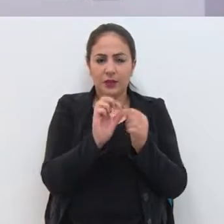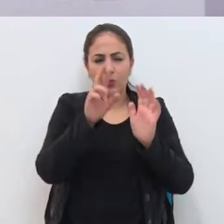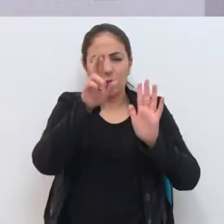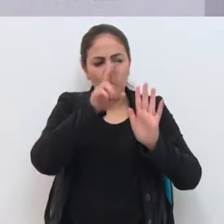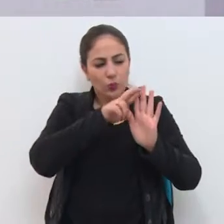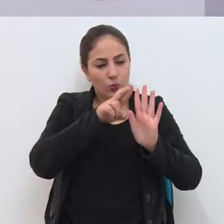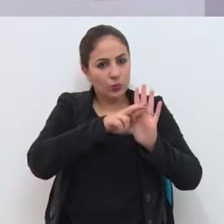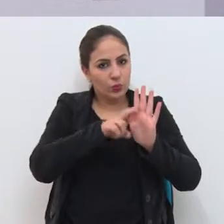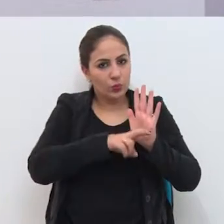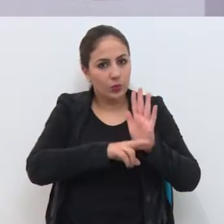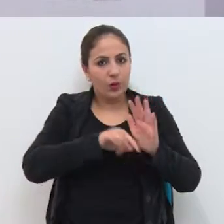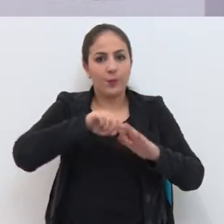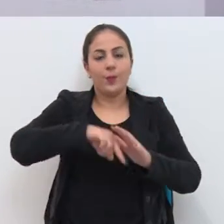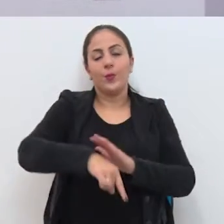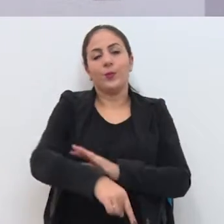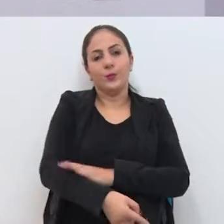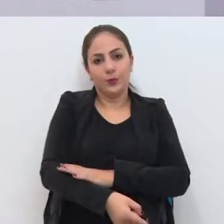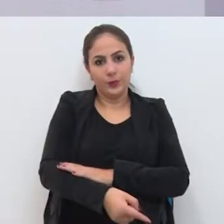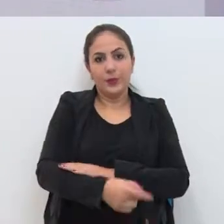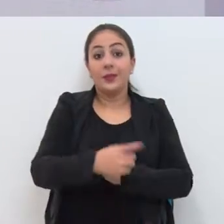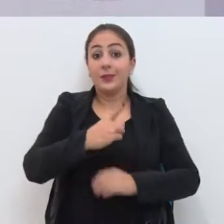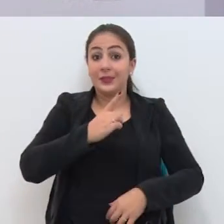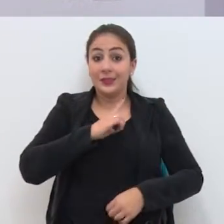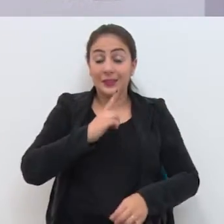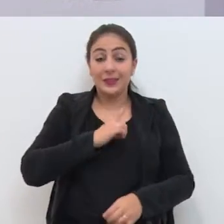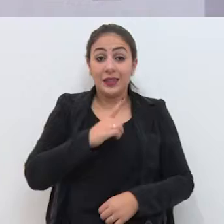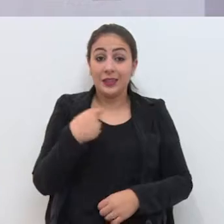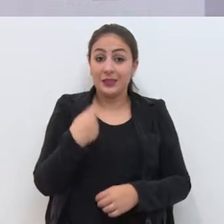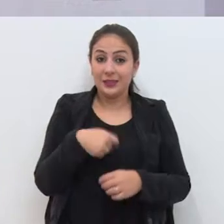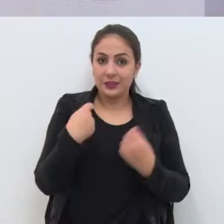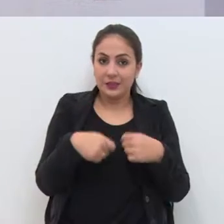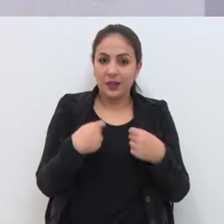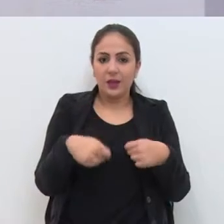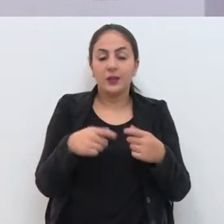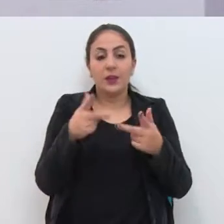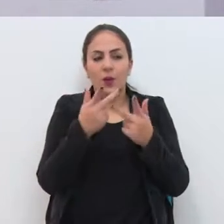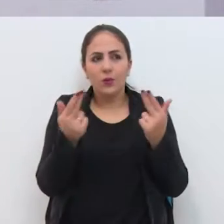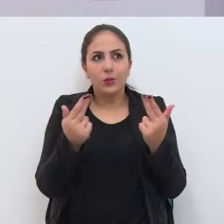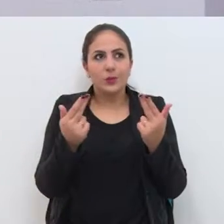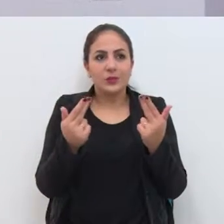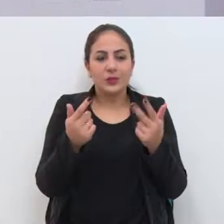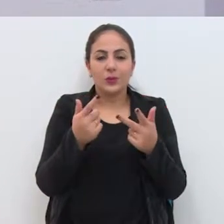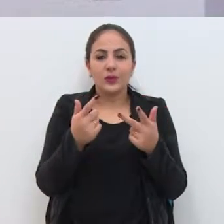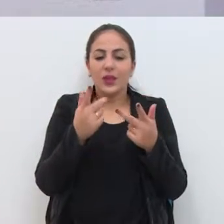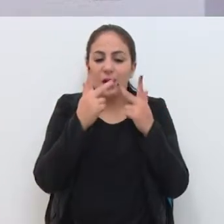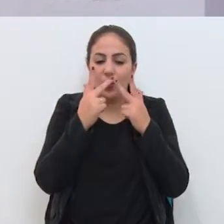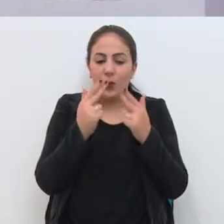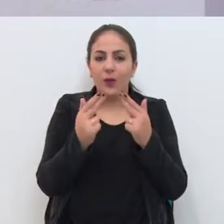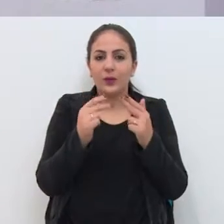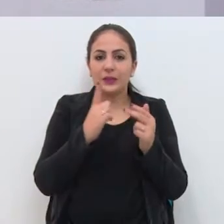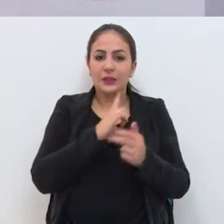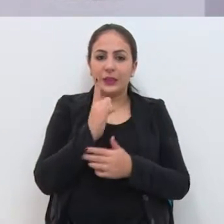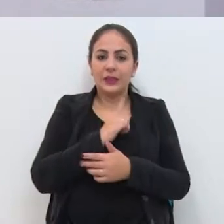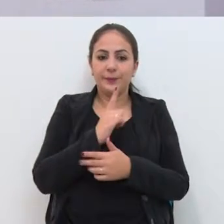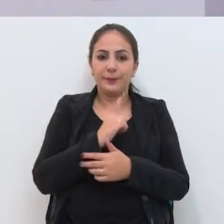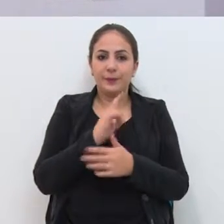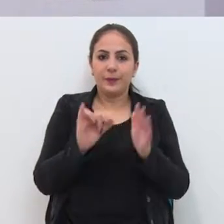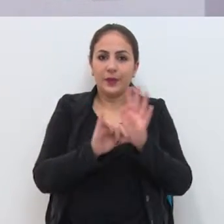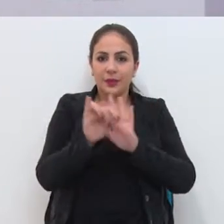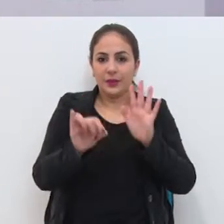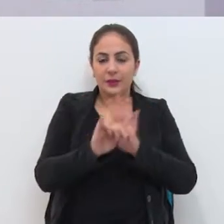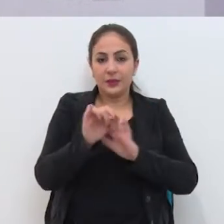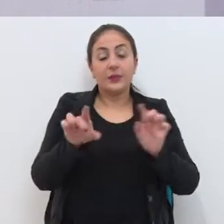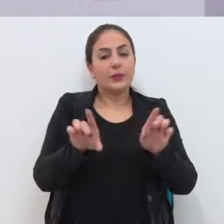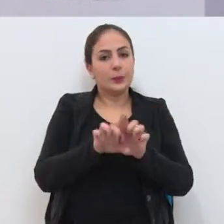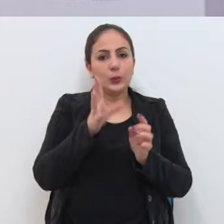a burocracia é muito grande Existe a necessidade em alguns termos, inclusive de licitação